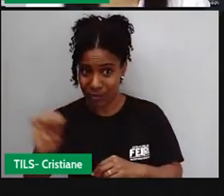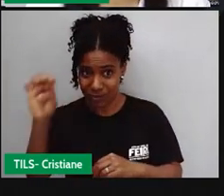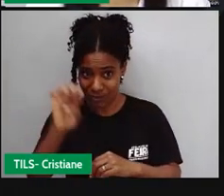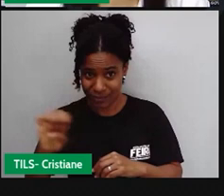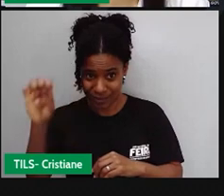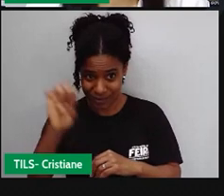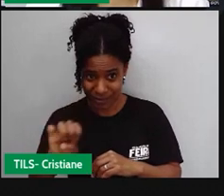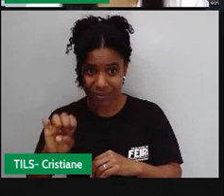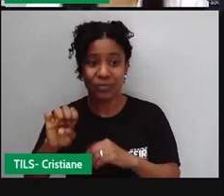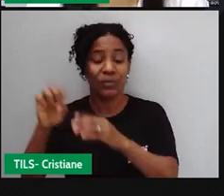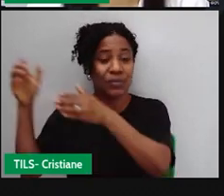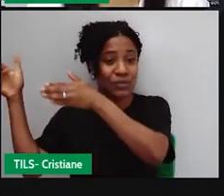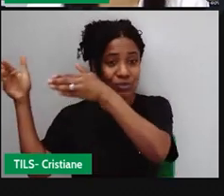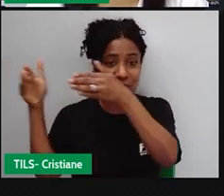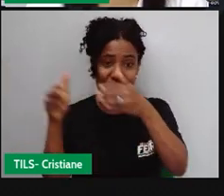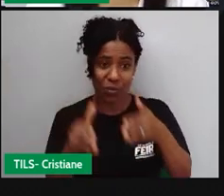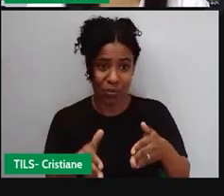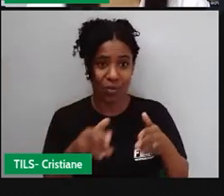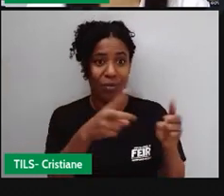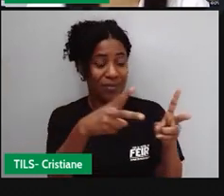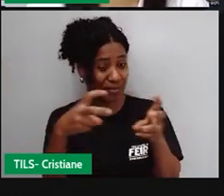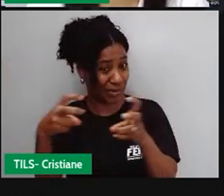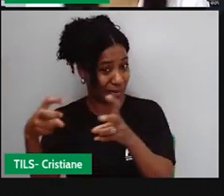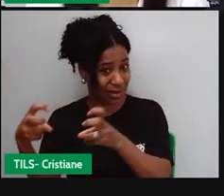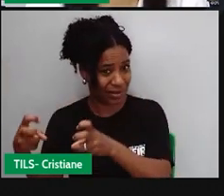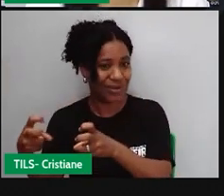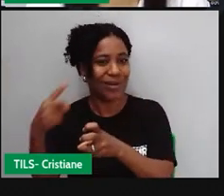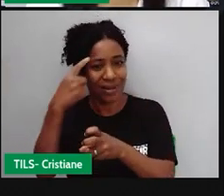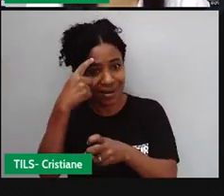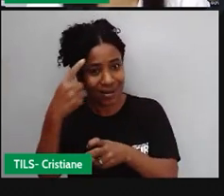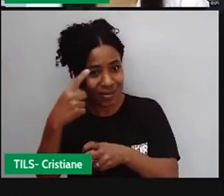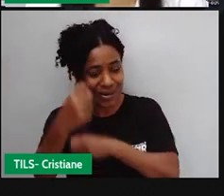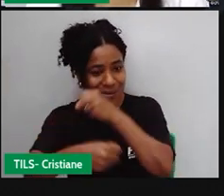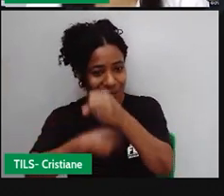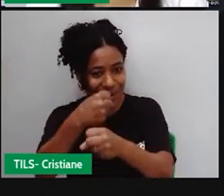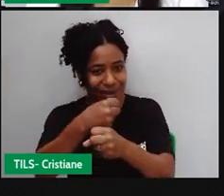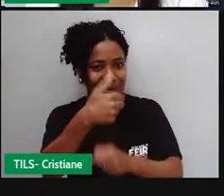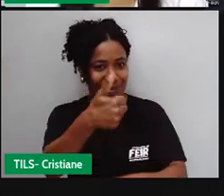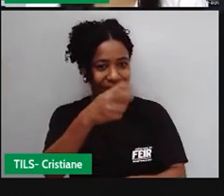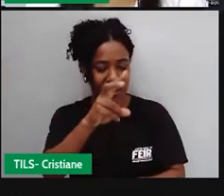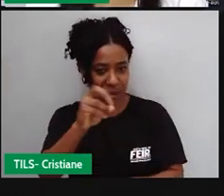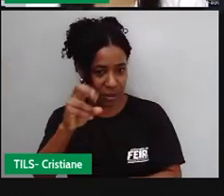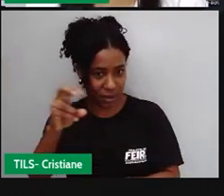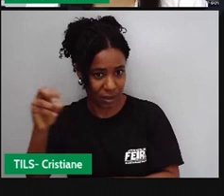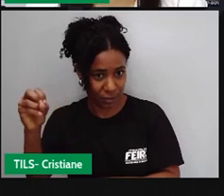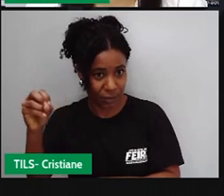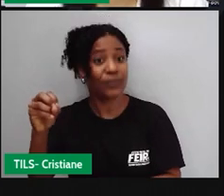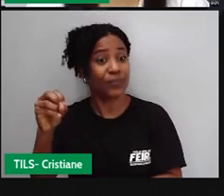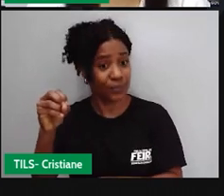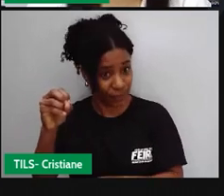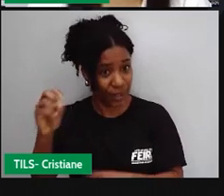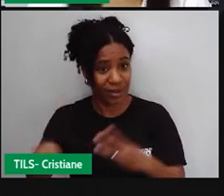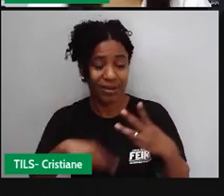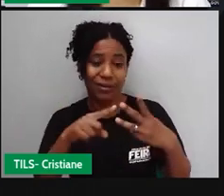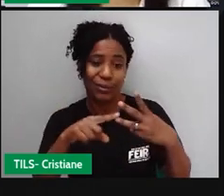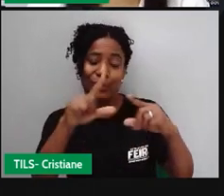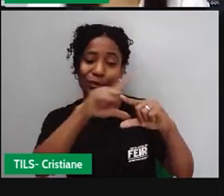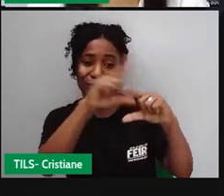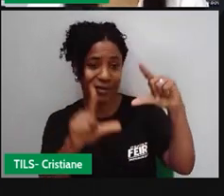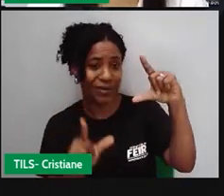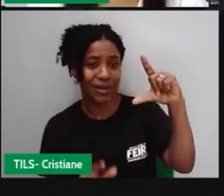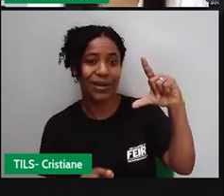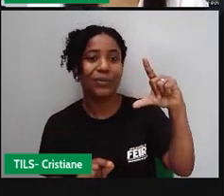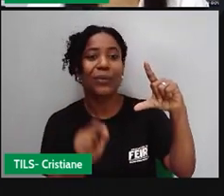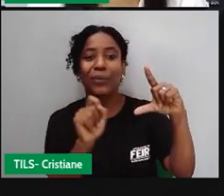exploração a partir de 1500. Os africanos que vieram para serem escravizados,